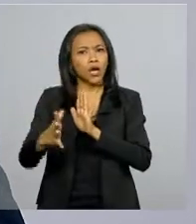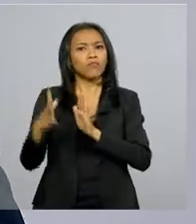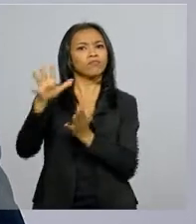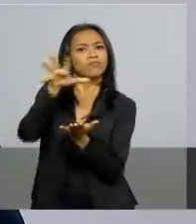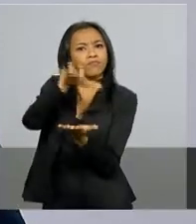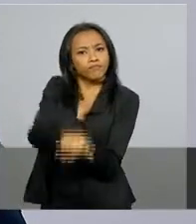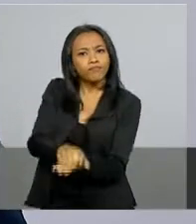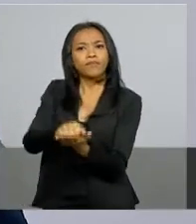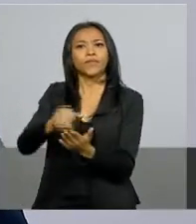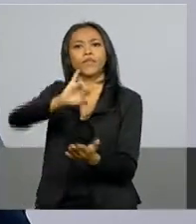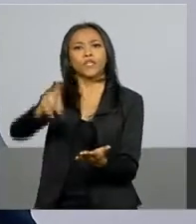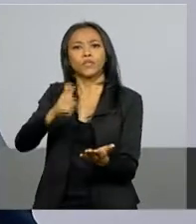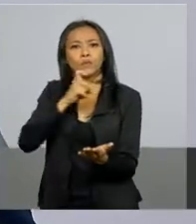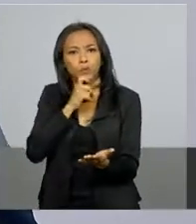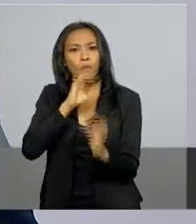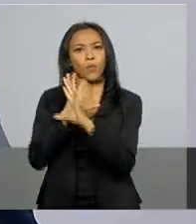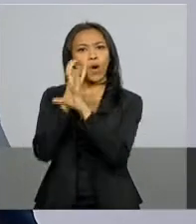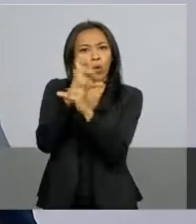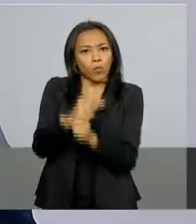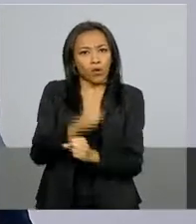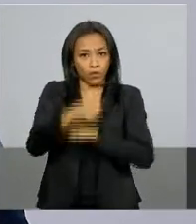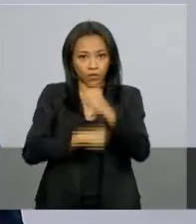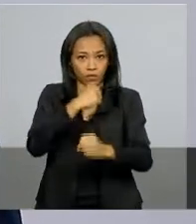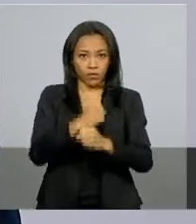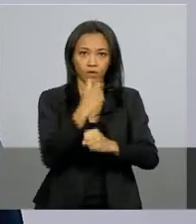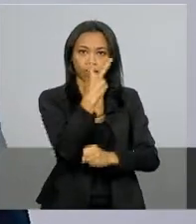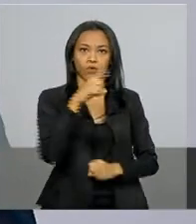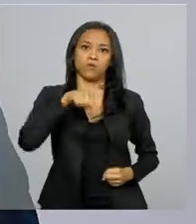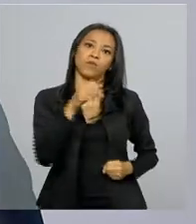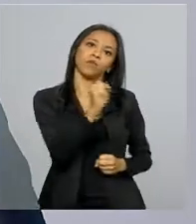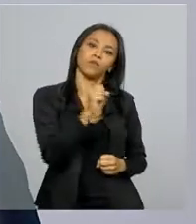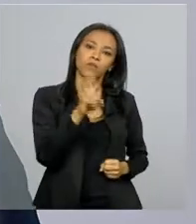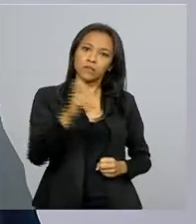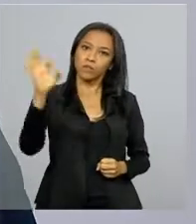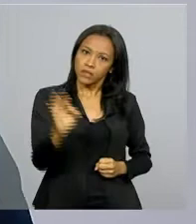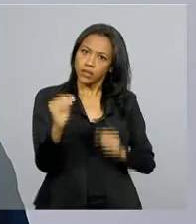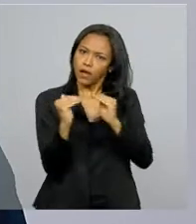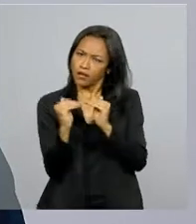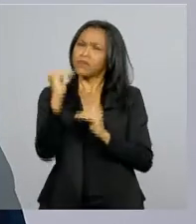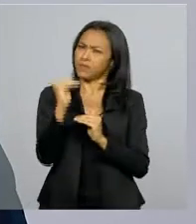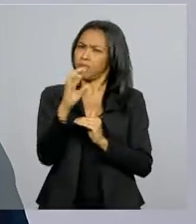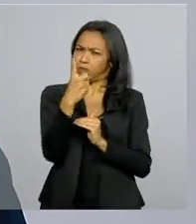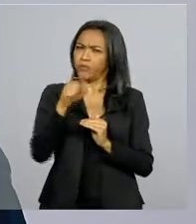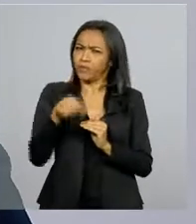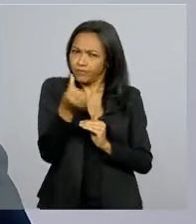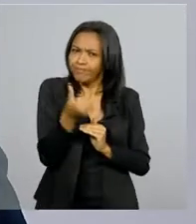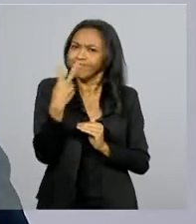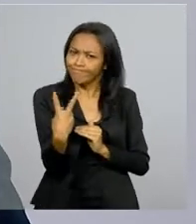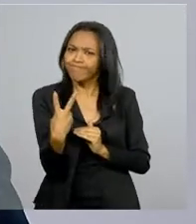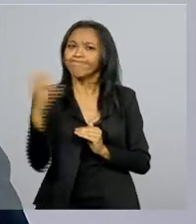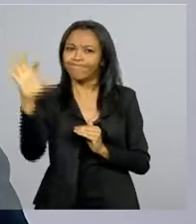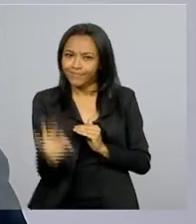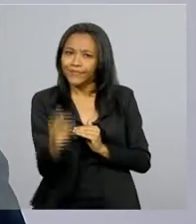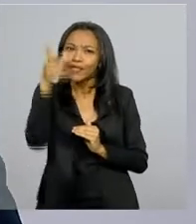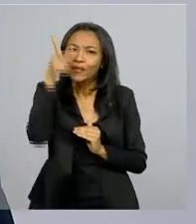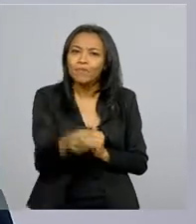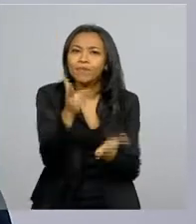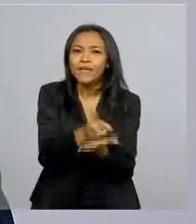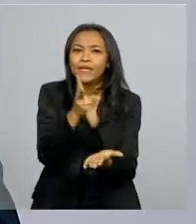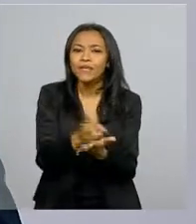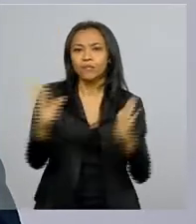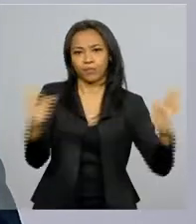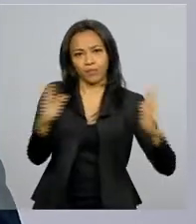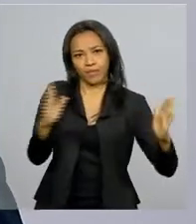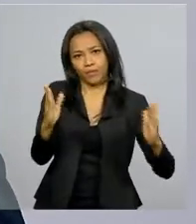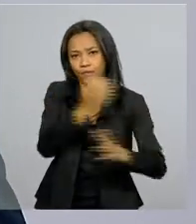acumulado do ano ficou em 2,85%, acima do 1,62%, registrado no igual período de